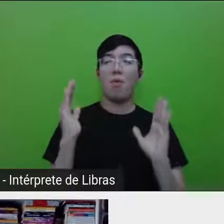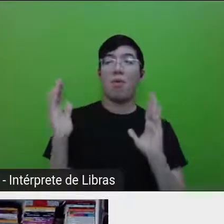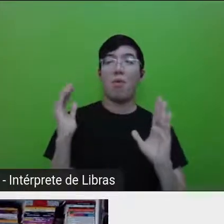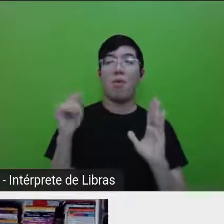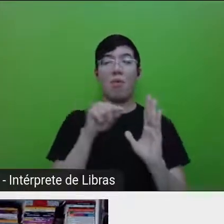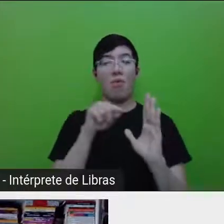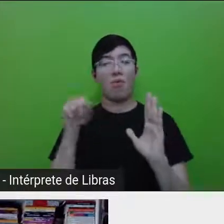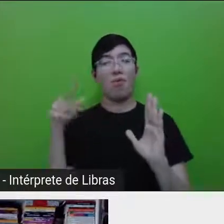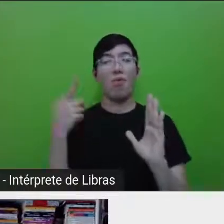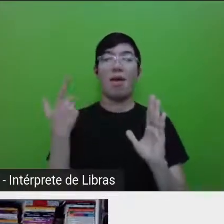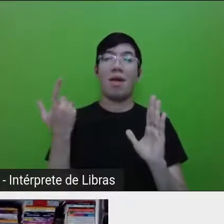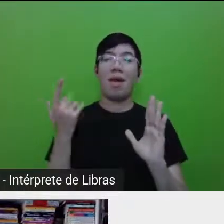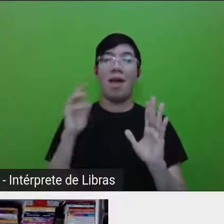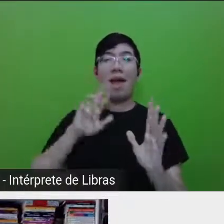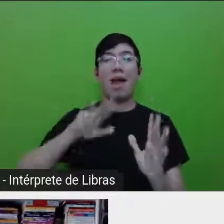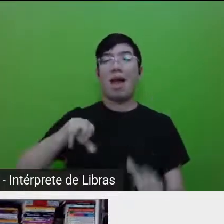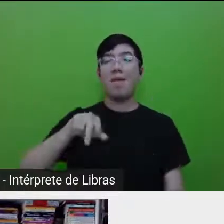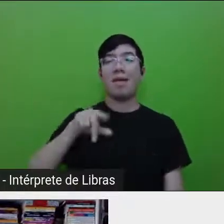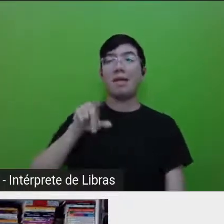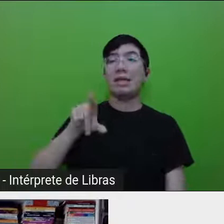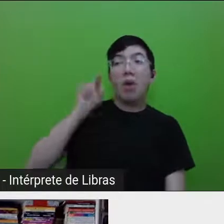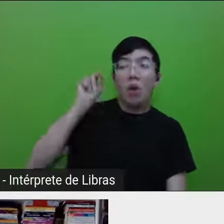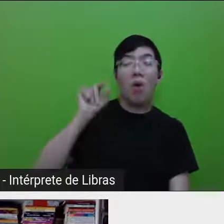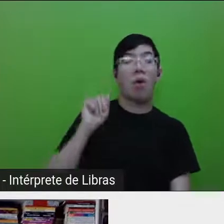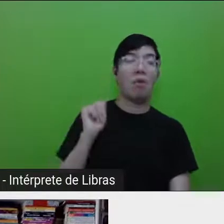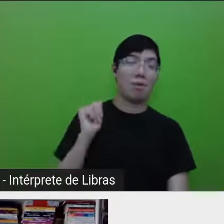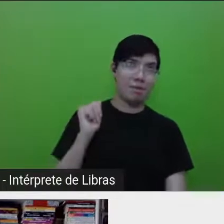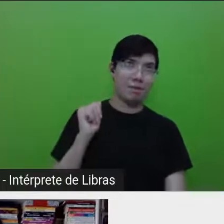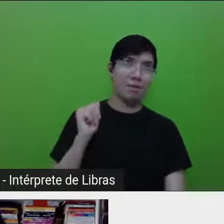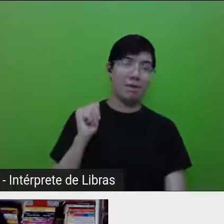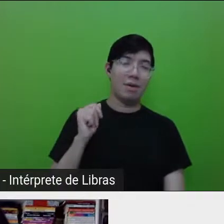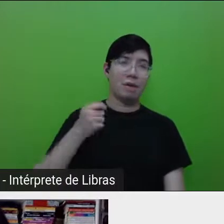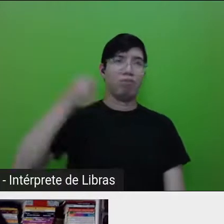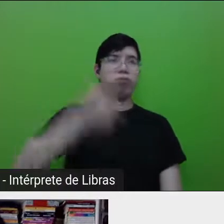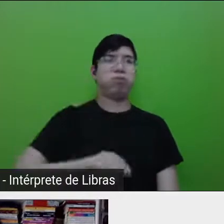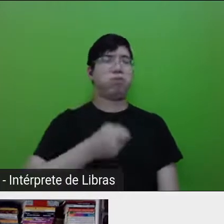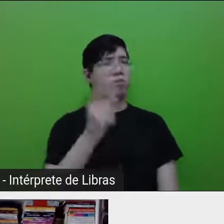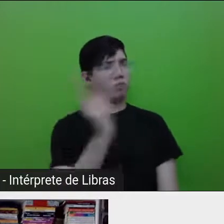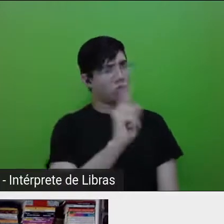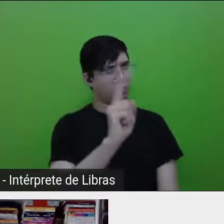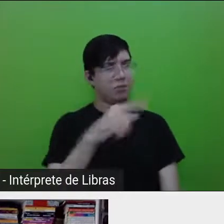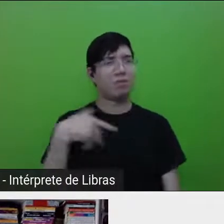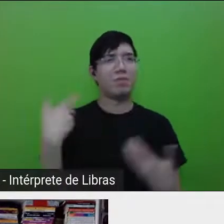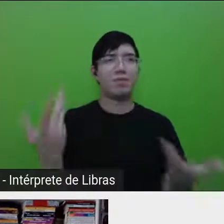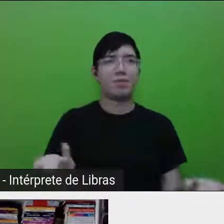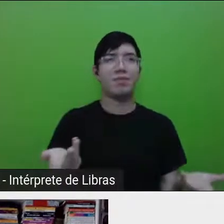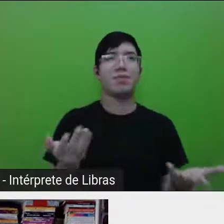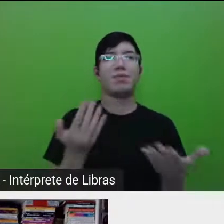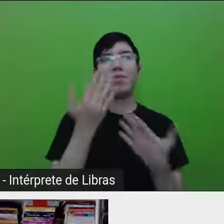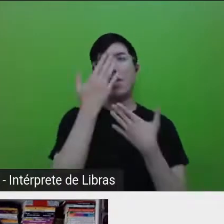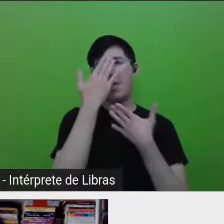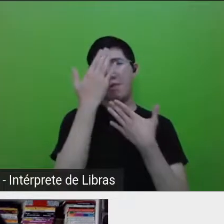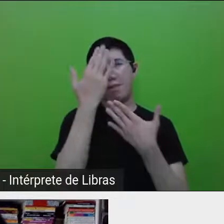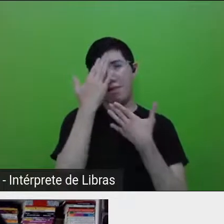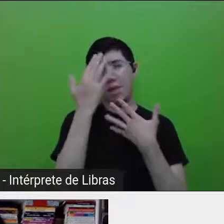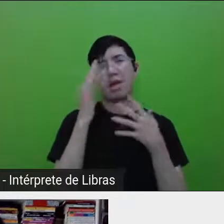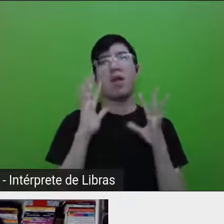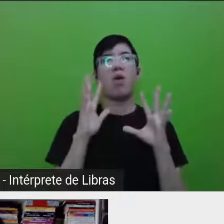uma imposição. Uma imposição, exatamente. Então, gente, olha, muito obrigada a todo mundo que veio aqui